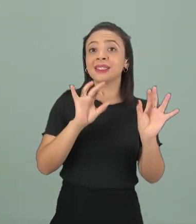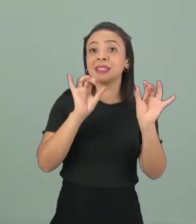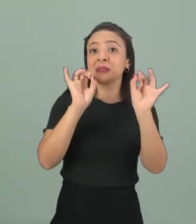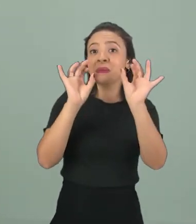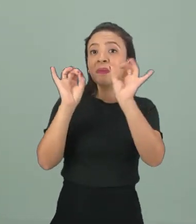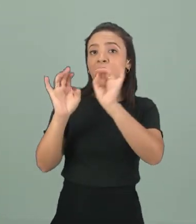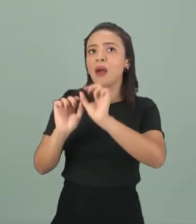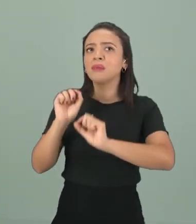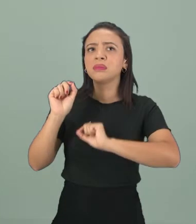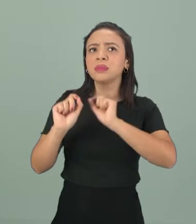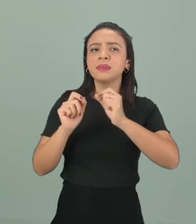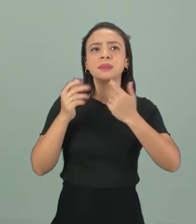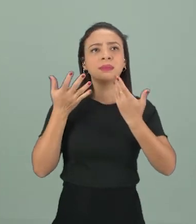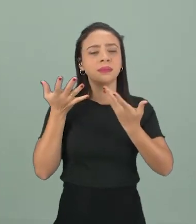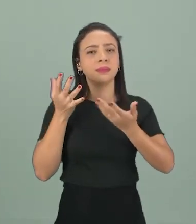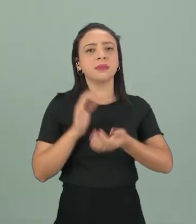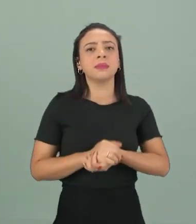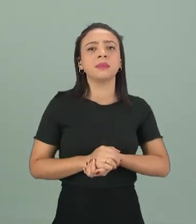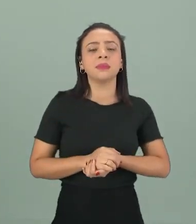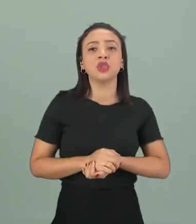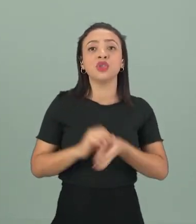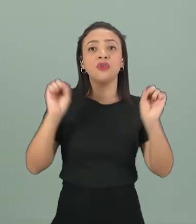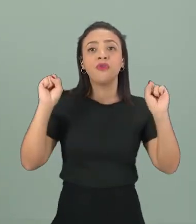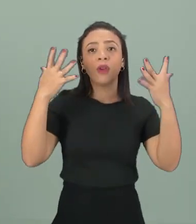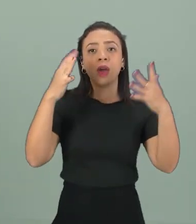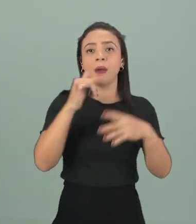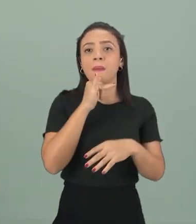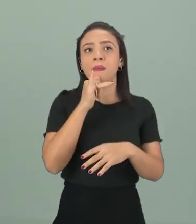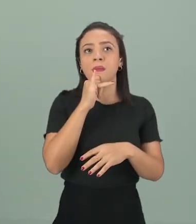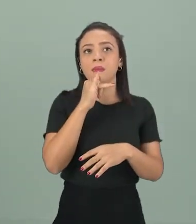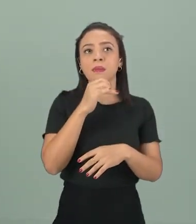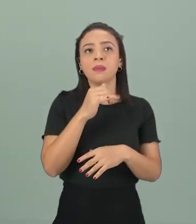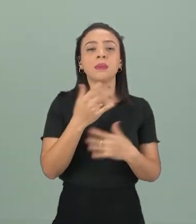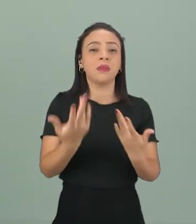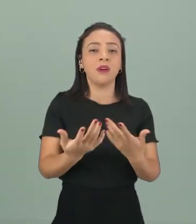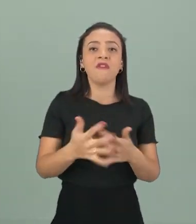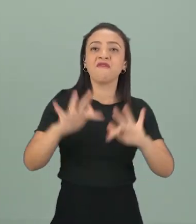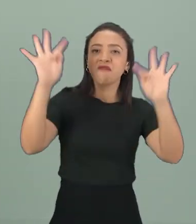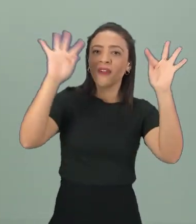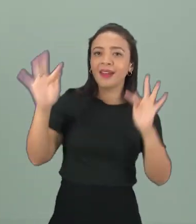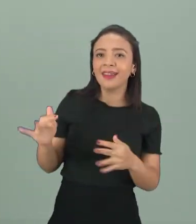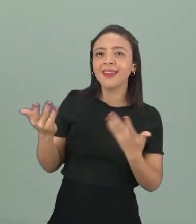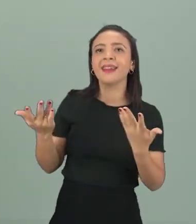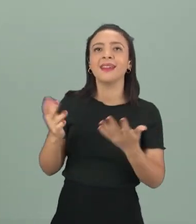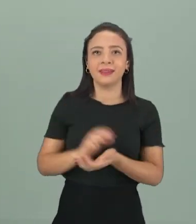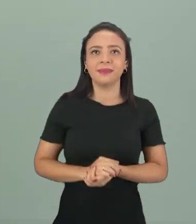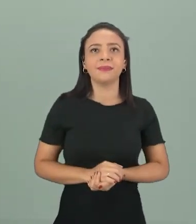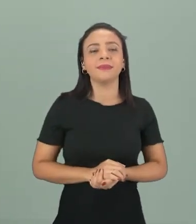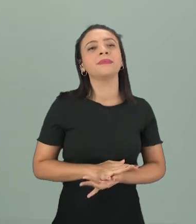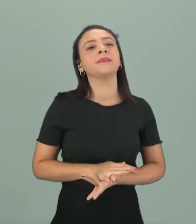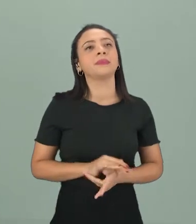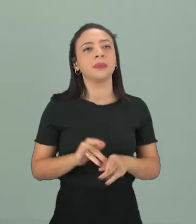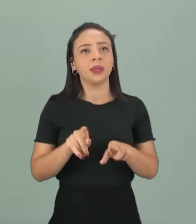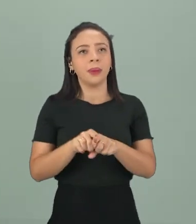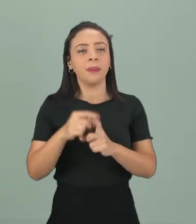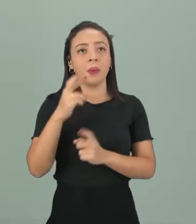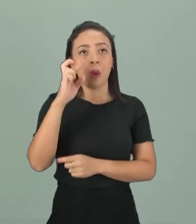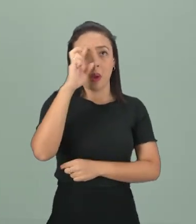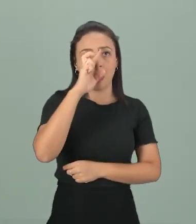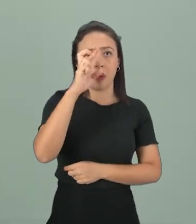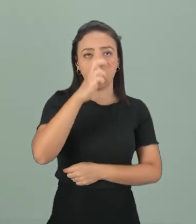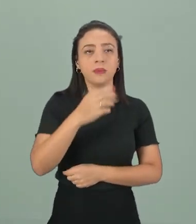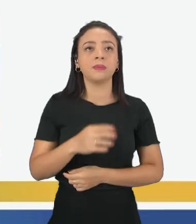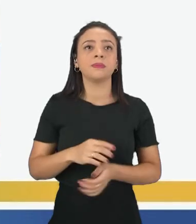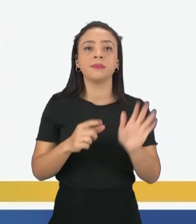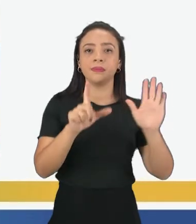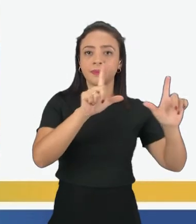saudações especiais? Aquela de celebrações, que você dá um feliz isso, feliz aquilo. Então são essas saudações. Observem comigo